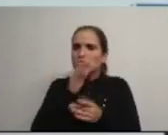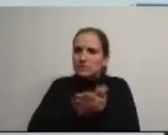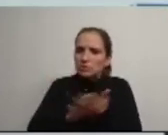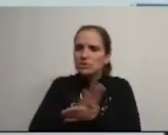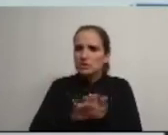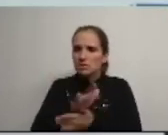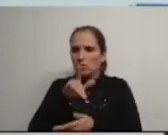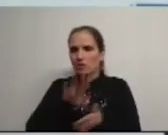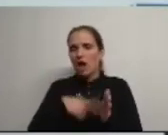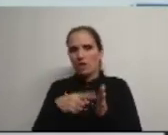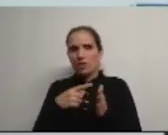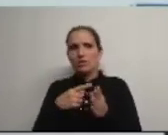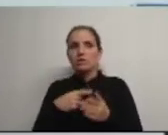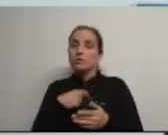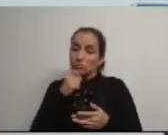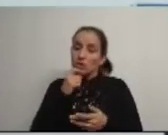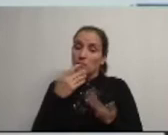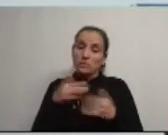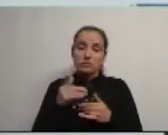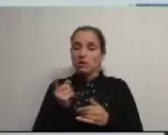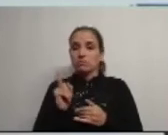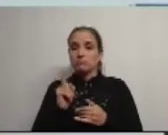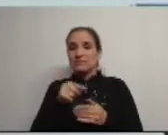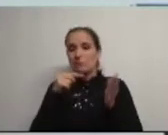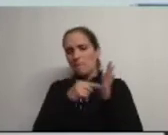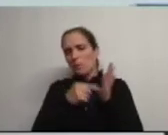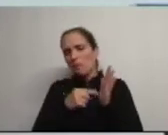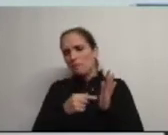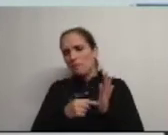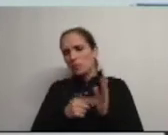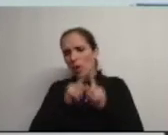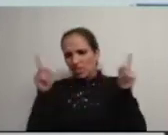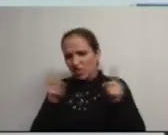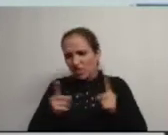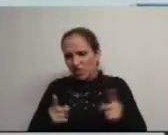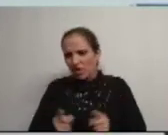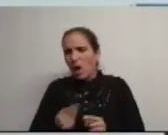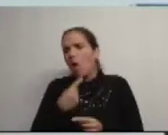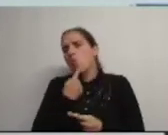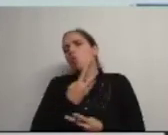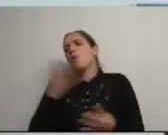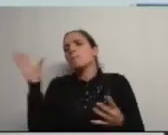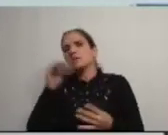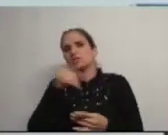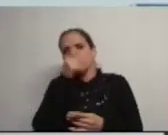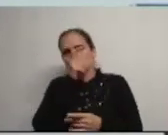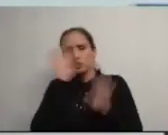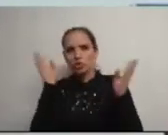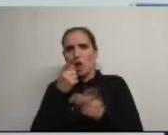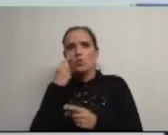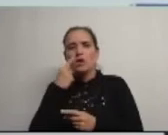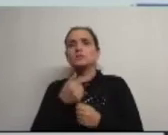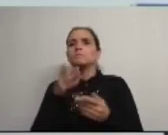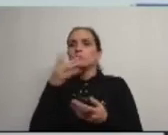Conselho e podia ir por aí mas não vou estes pontos que referi de forma telegráfica e muitos outros que são do conhecimento geral demonstram que o atual executivo